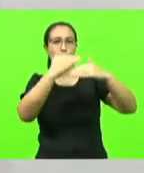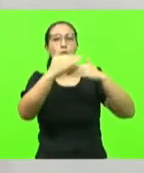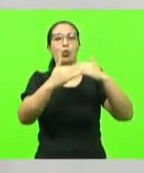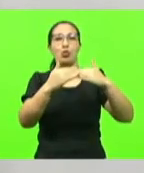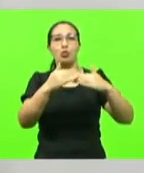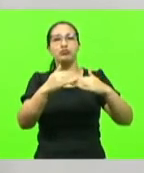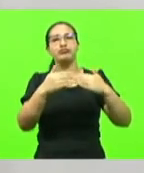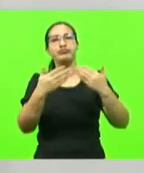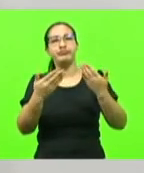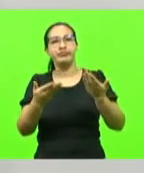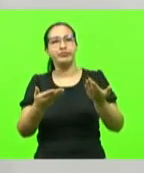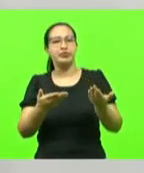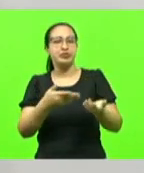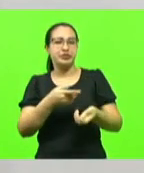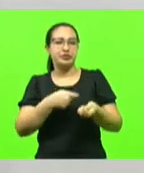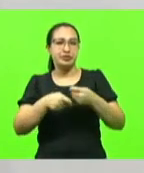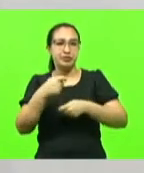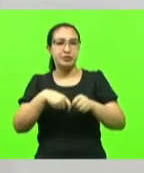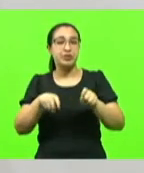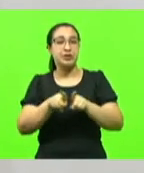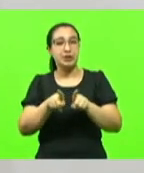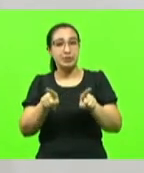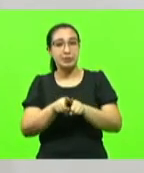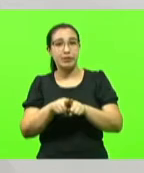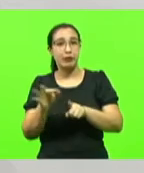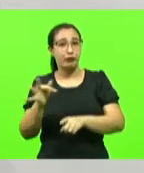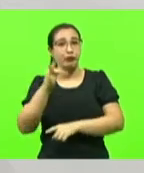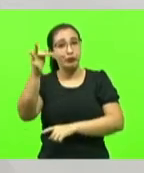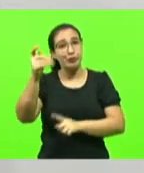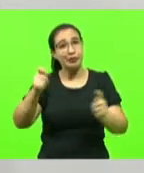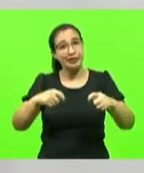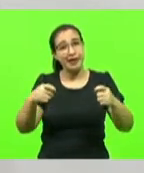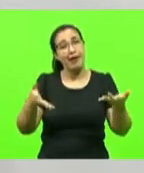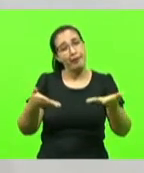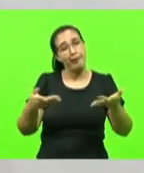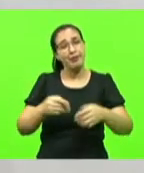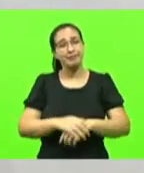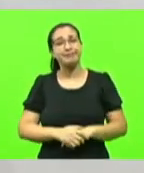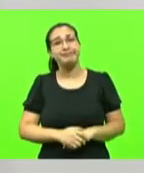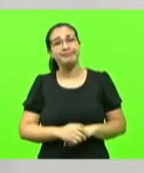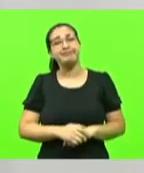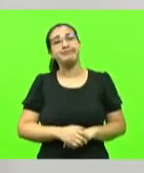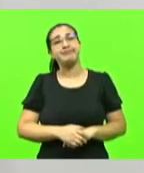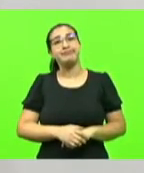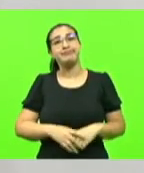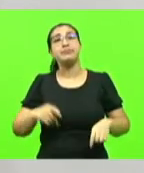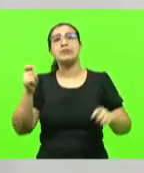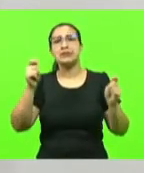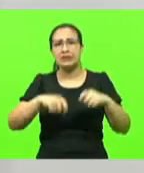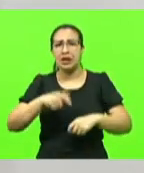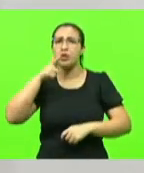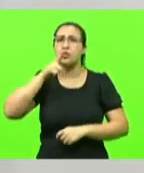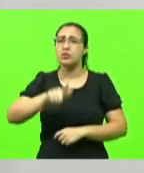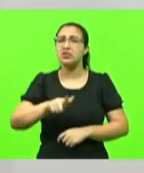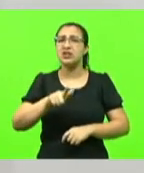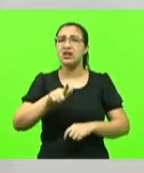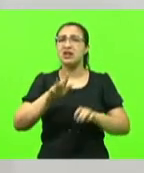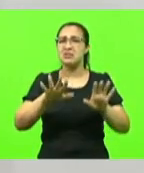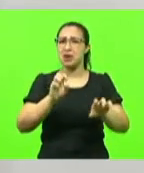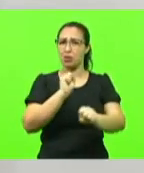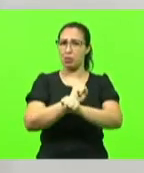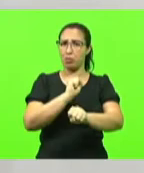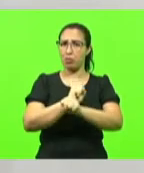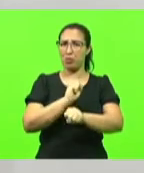no médio, mas também no longo prazo. E temos condições para isso. O que não podemos é esperar muito tempo,